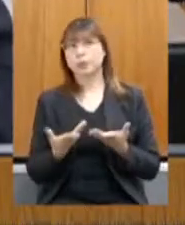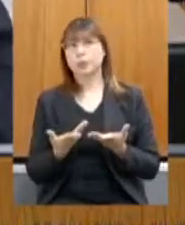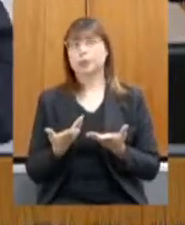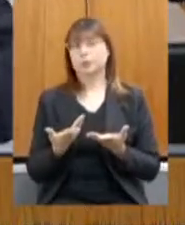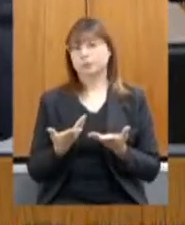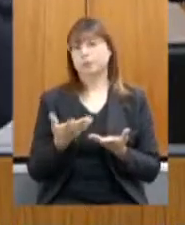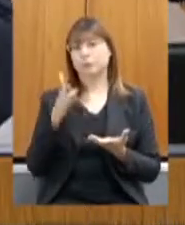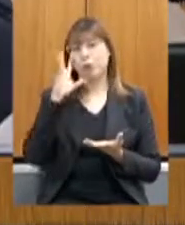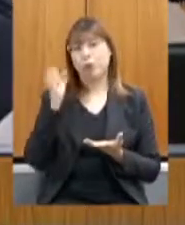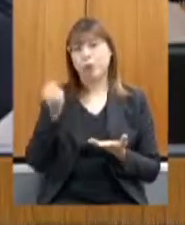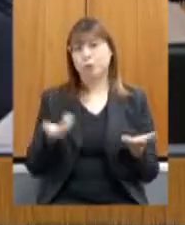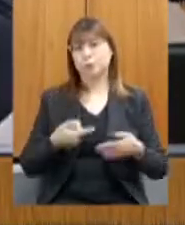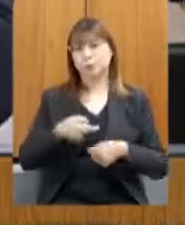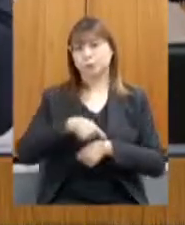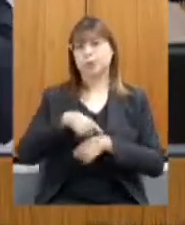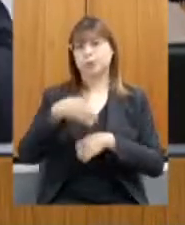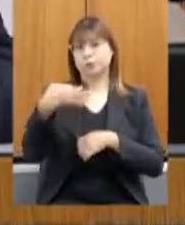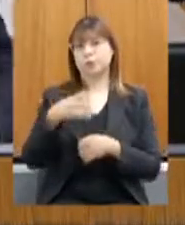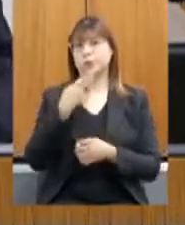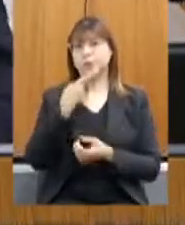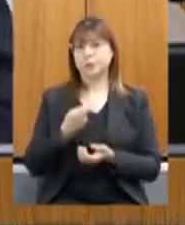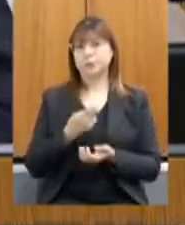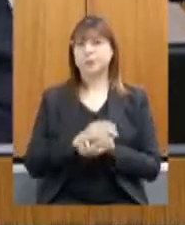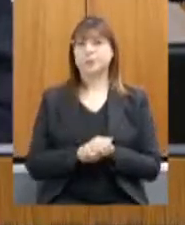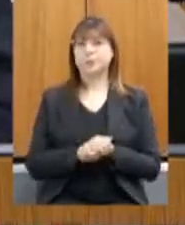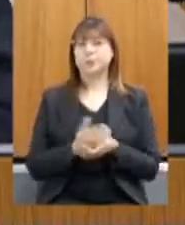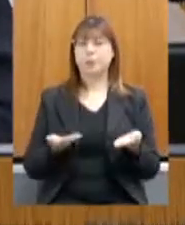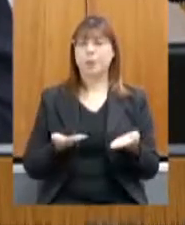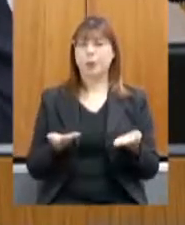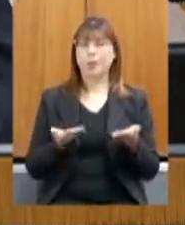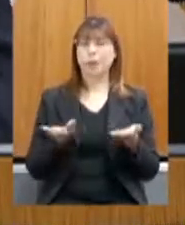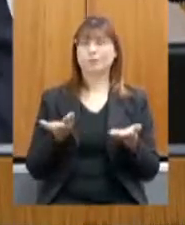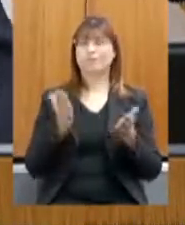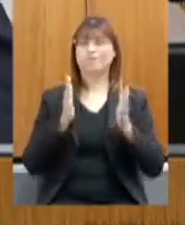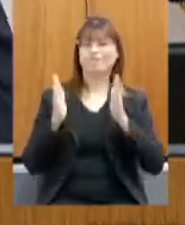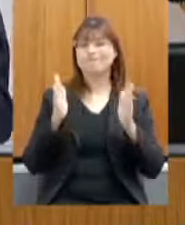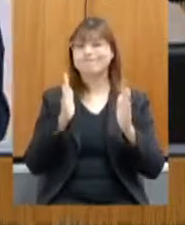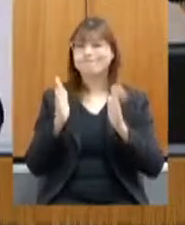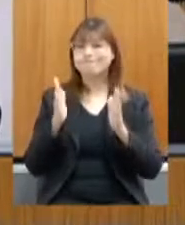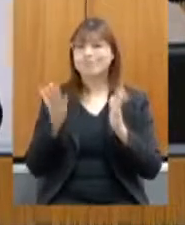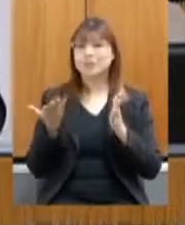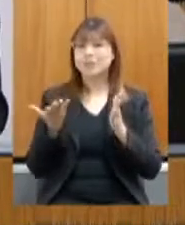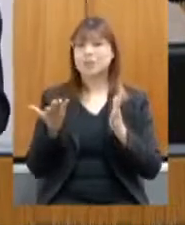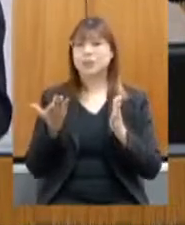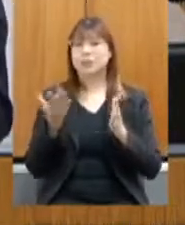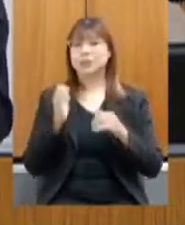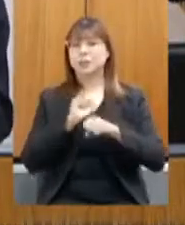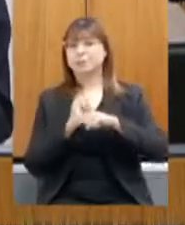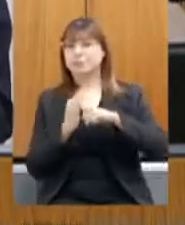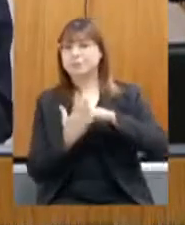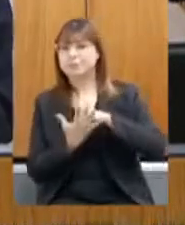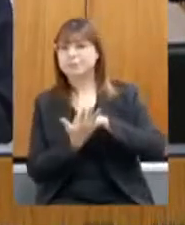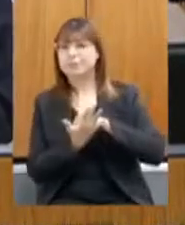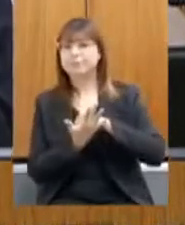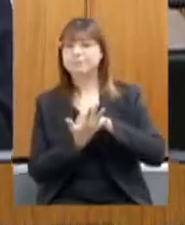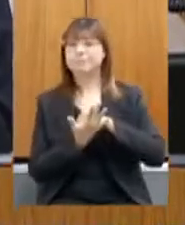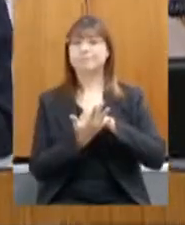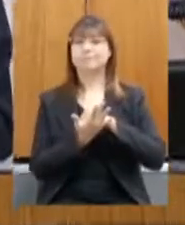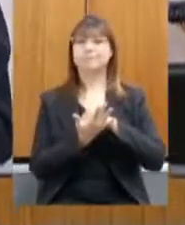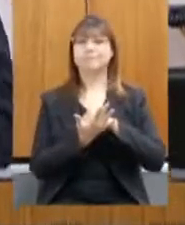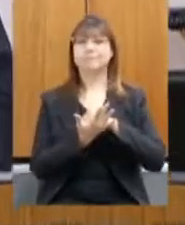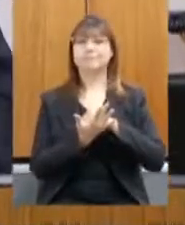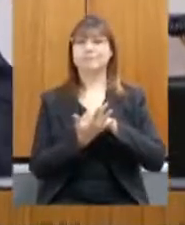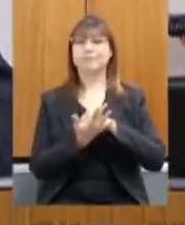momento propício. Nesse momento da pandemia que todos nós aí vivemos, fica cada vez